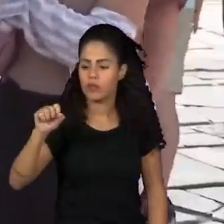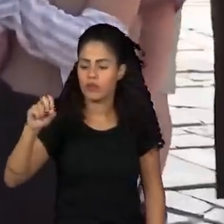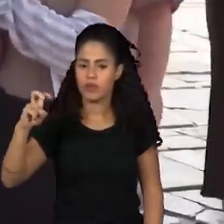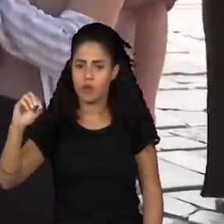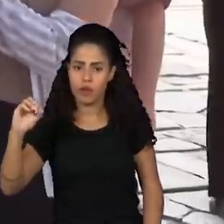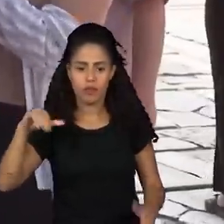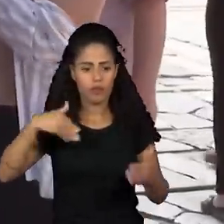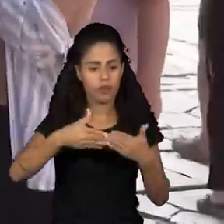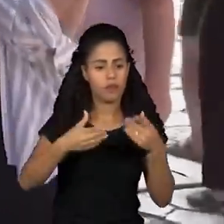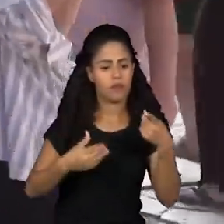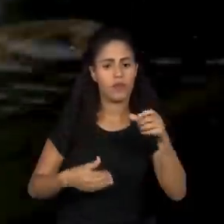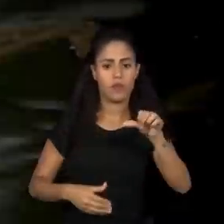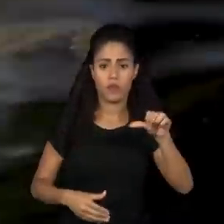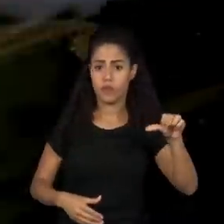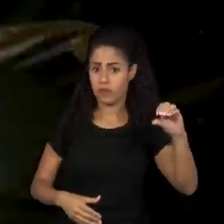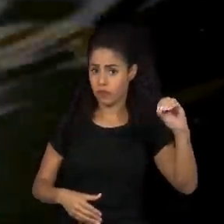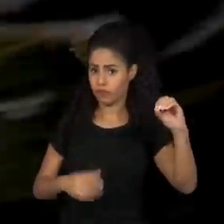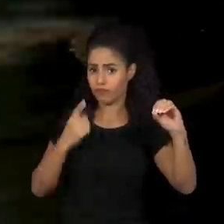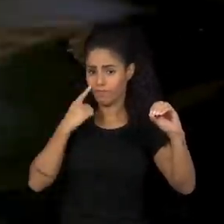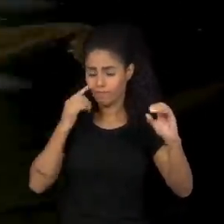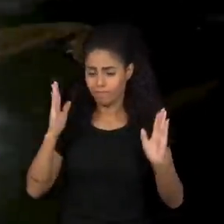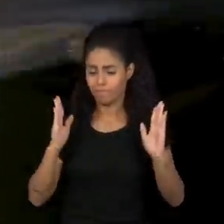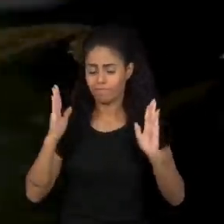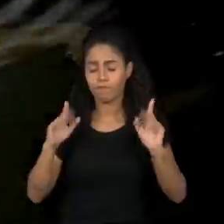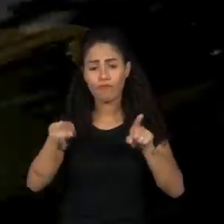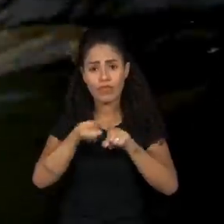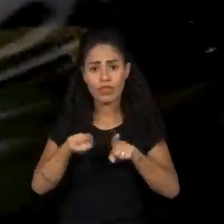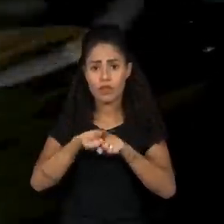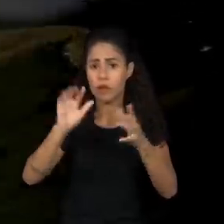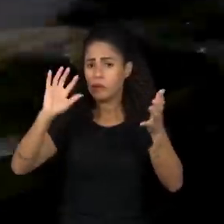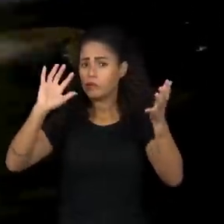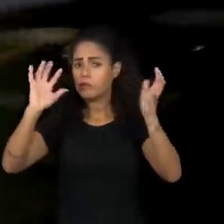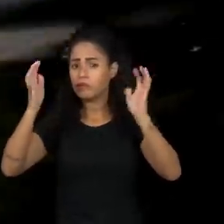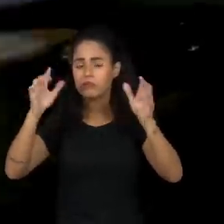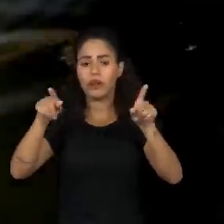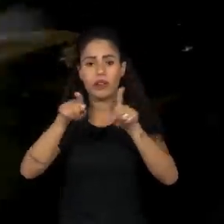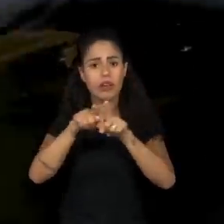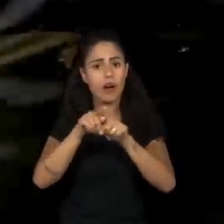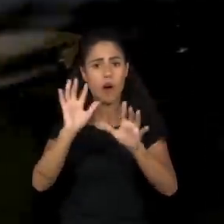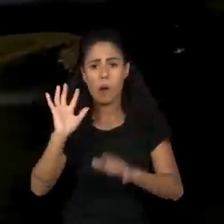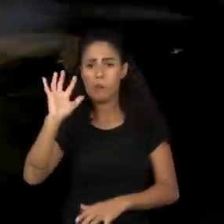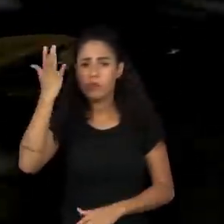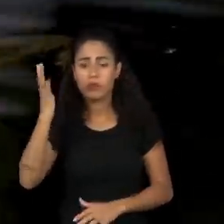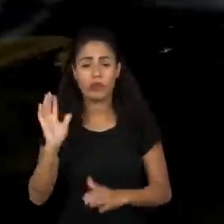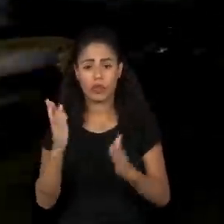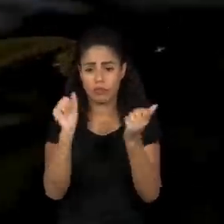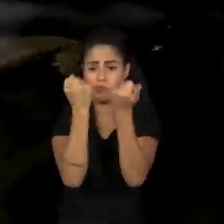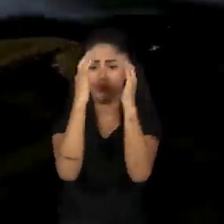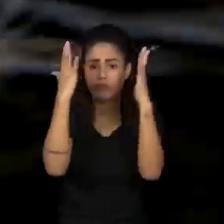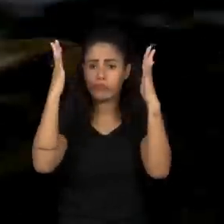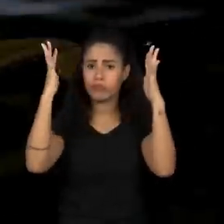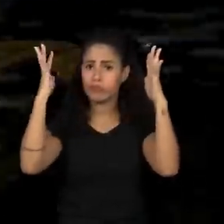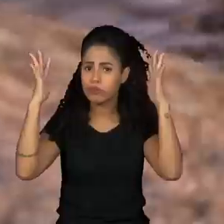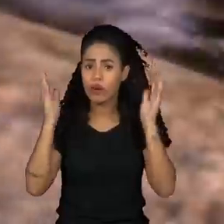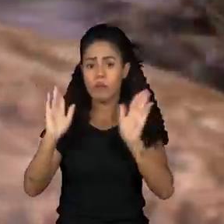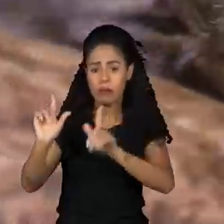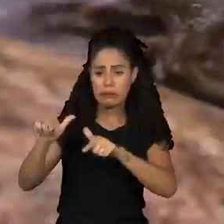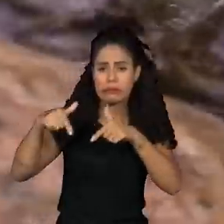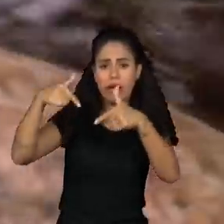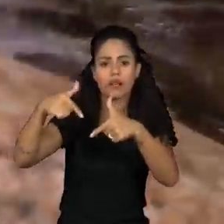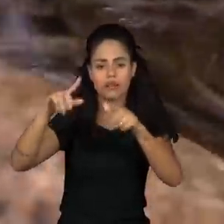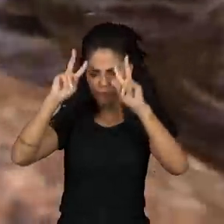1900. A crise climática e a degradação ambiental causadas pela ação humana